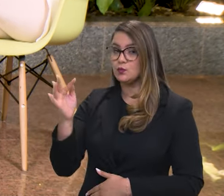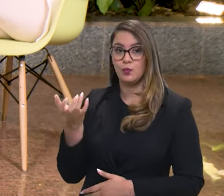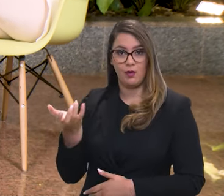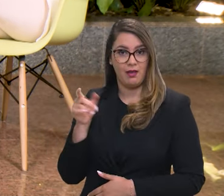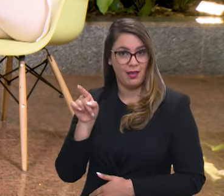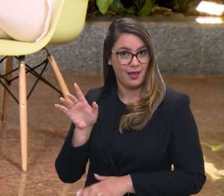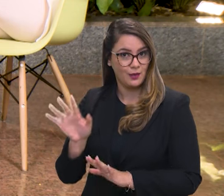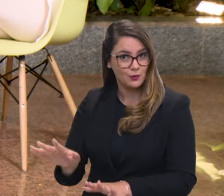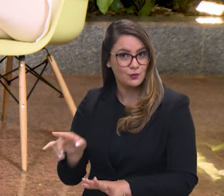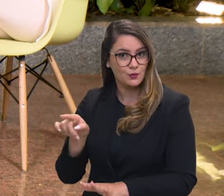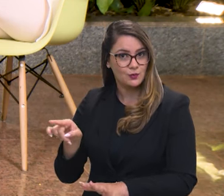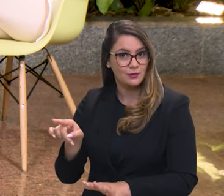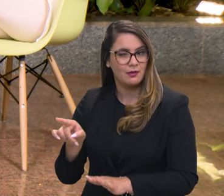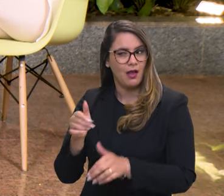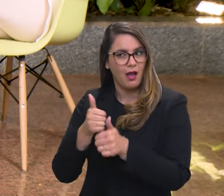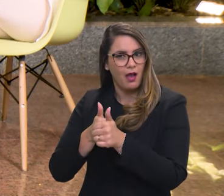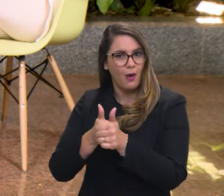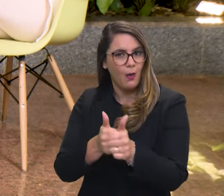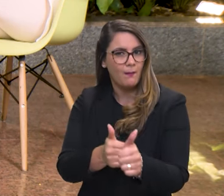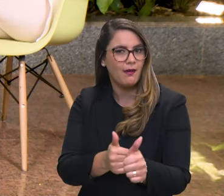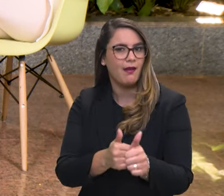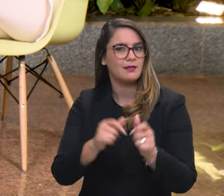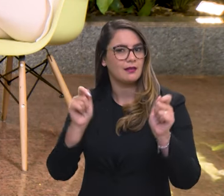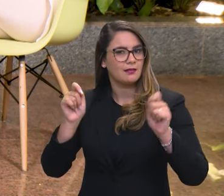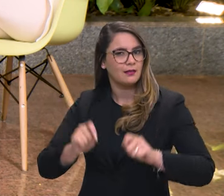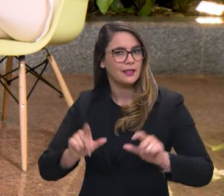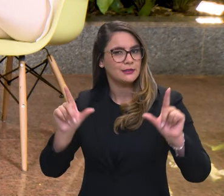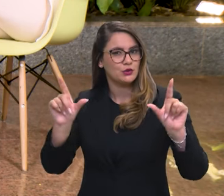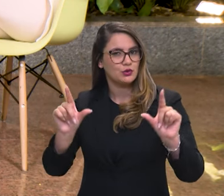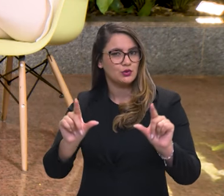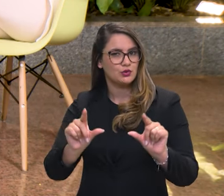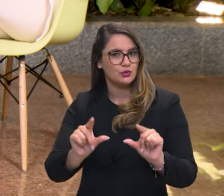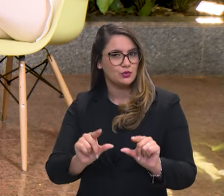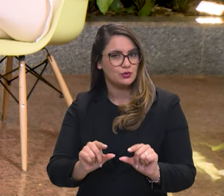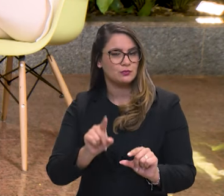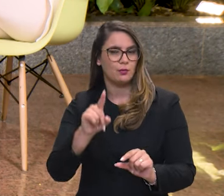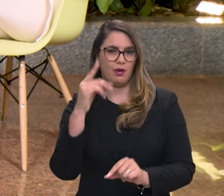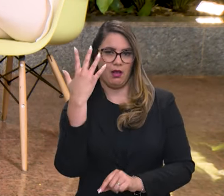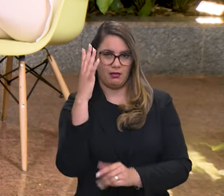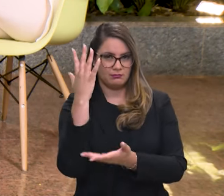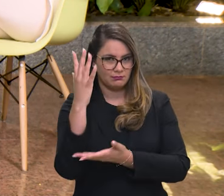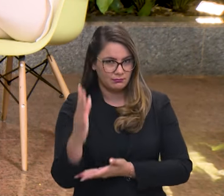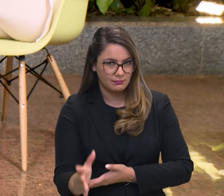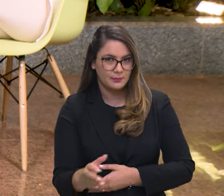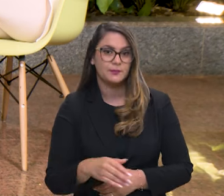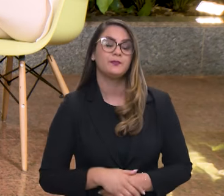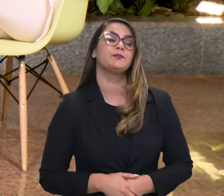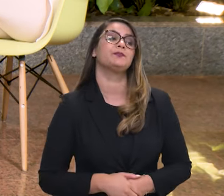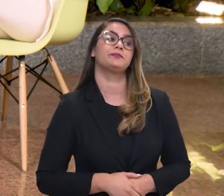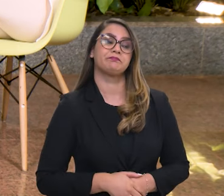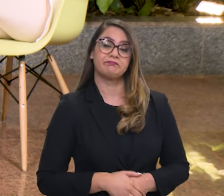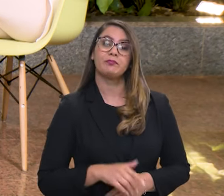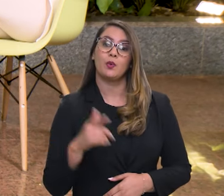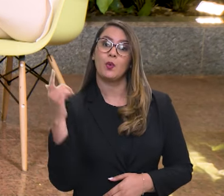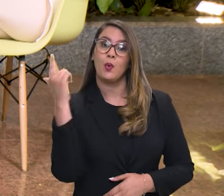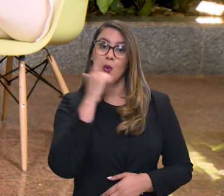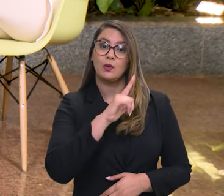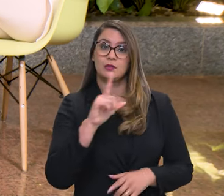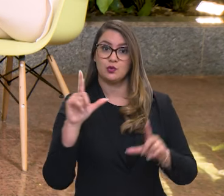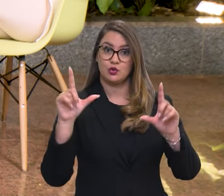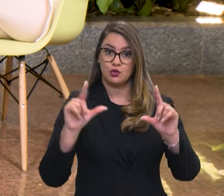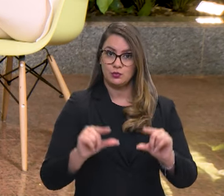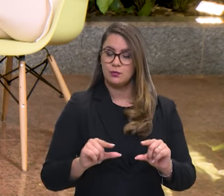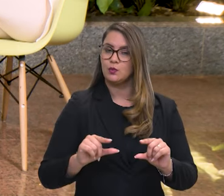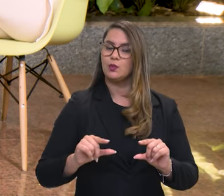acompanhar essa tendência de redução nesse desmatamento. A gente conseguiu reduzir desmatamento também em quase todos os outros